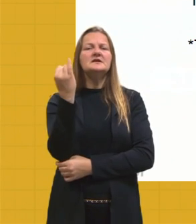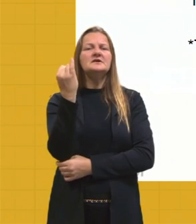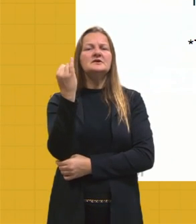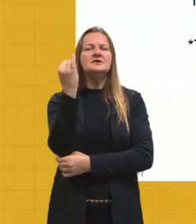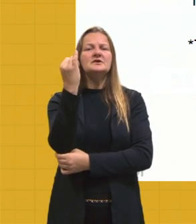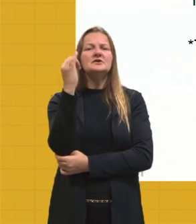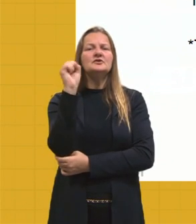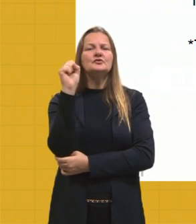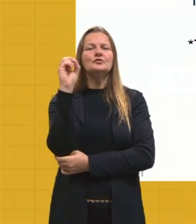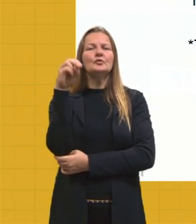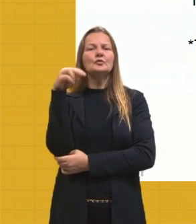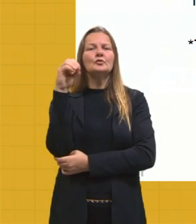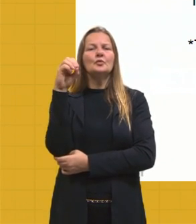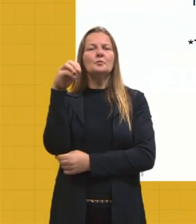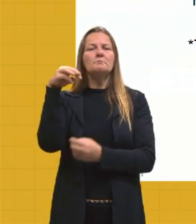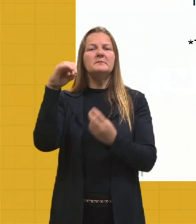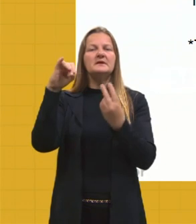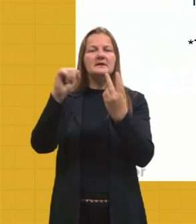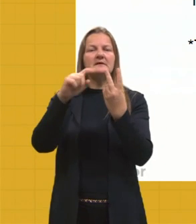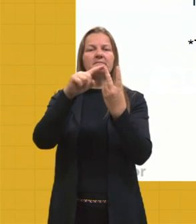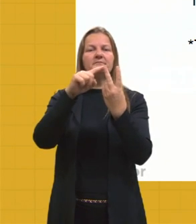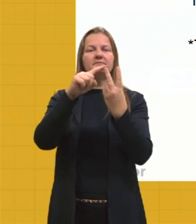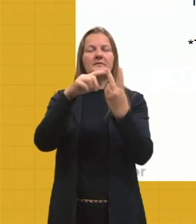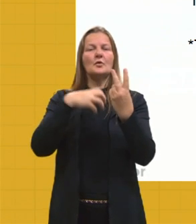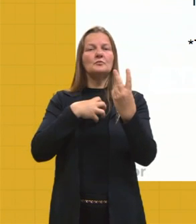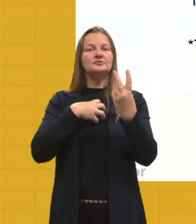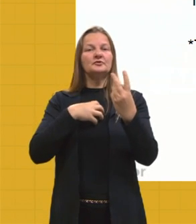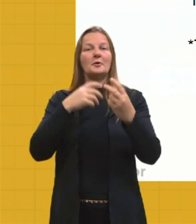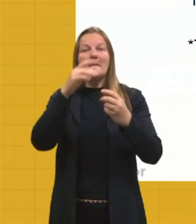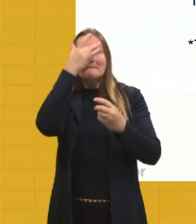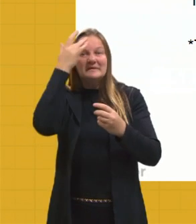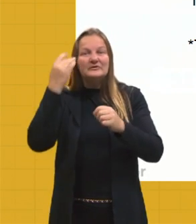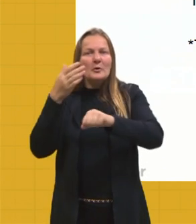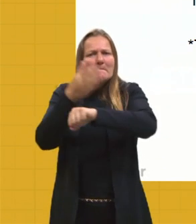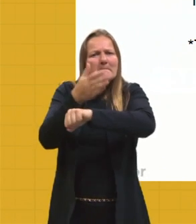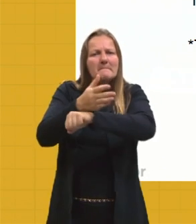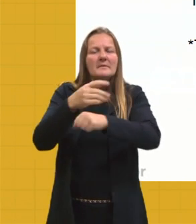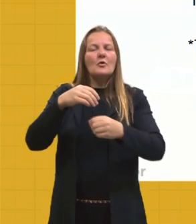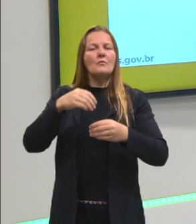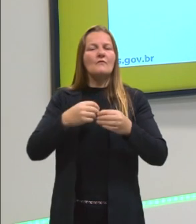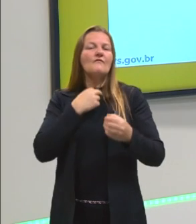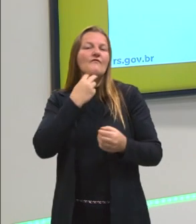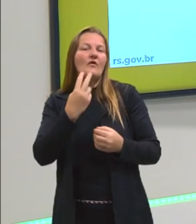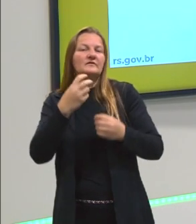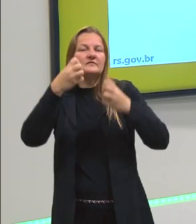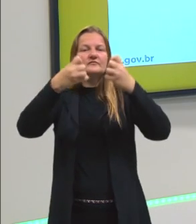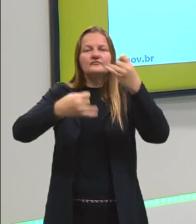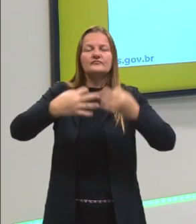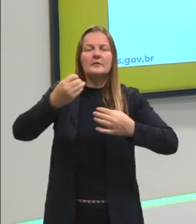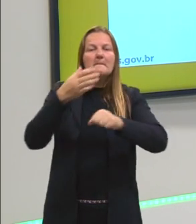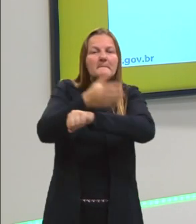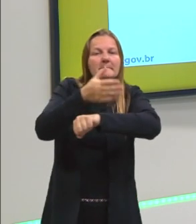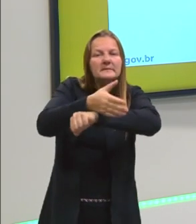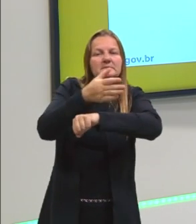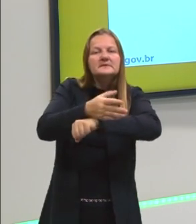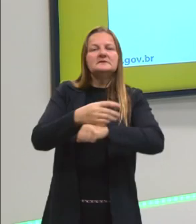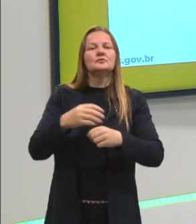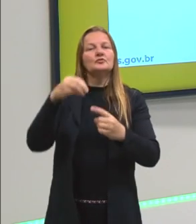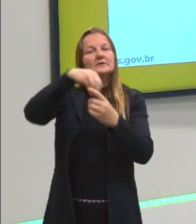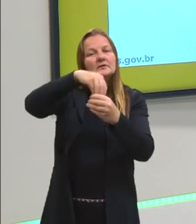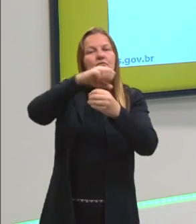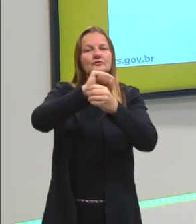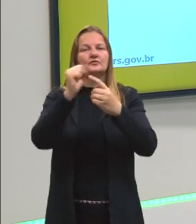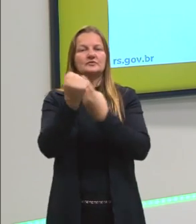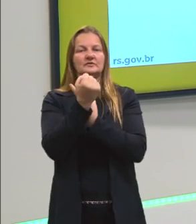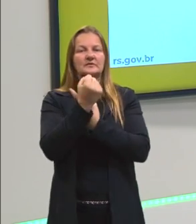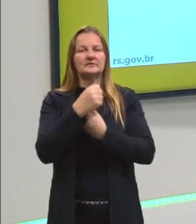a exegoria são formas das pessoas participarem e terem direito à voz. Os gregos tinham muito isso. Principalmente no